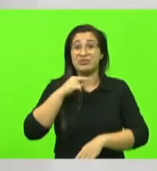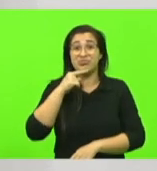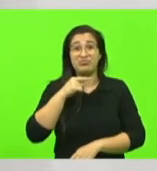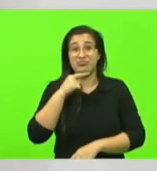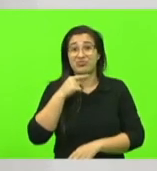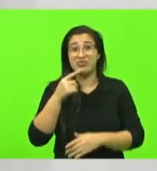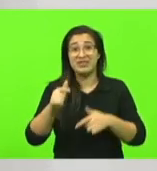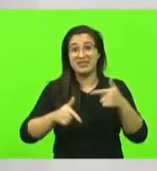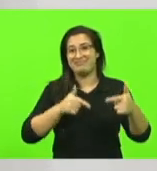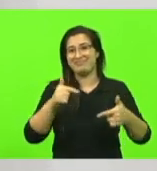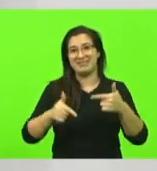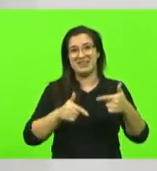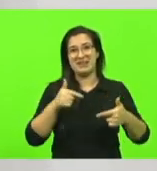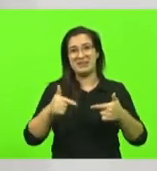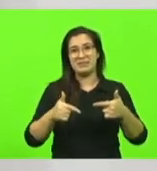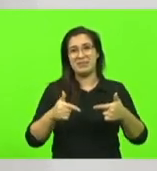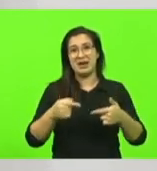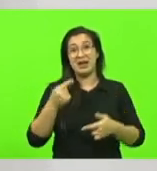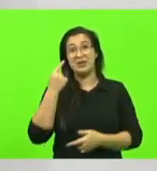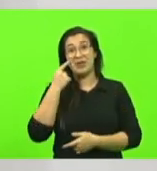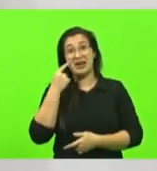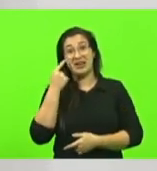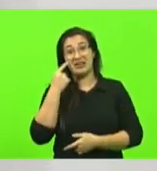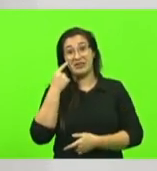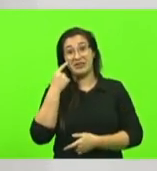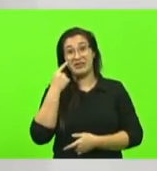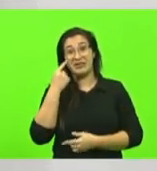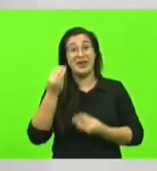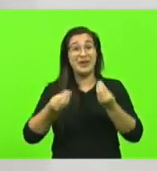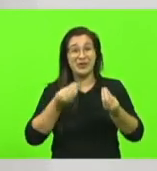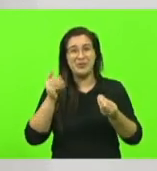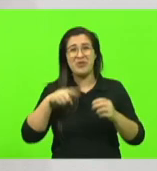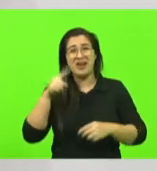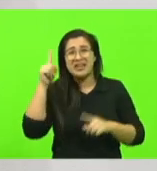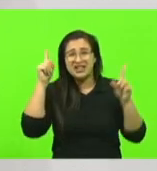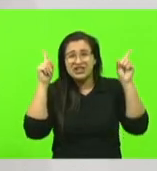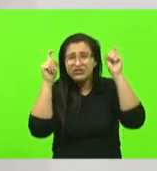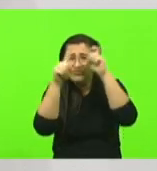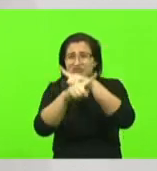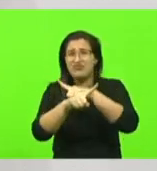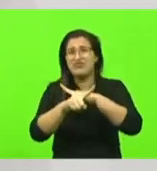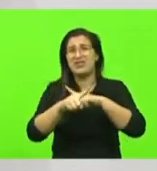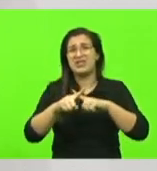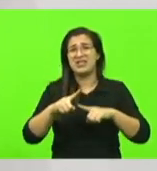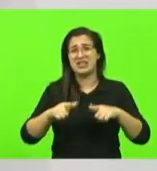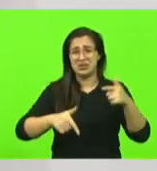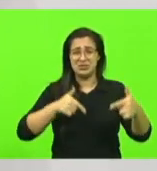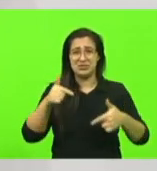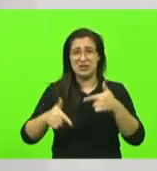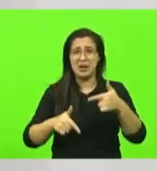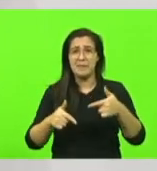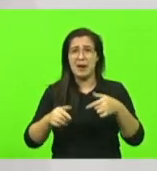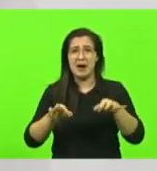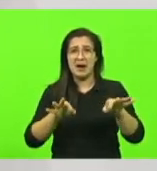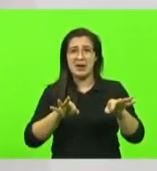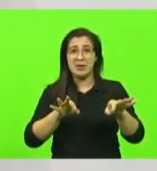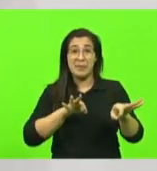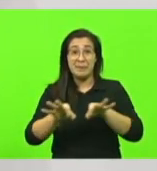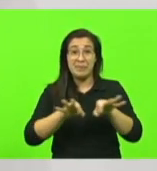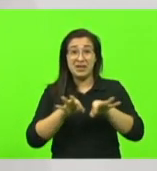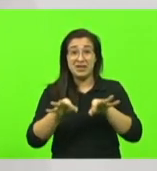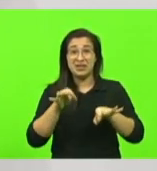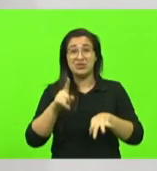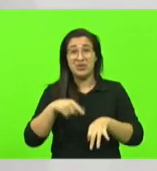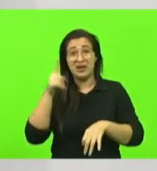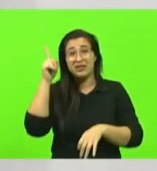emprego ver que a realidade não é aquilo que ele sonhou que ele planejou também é um momento